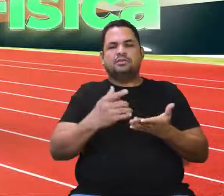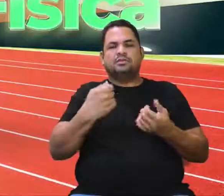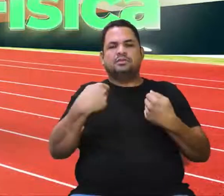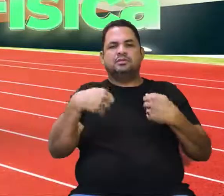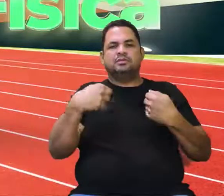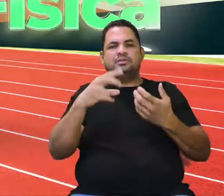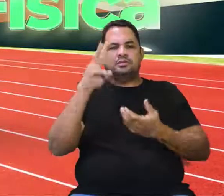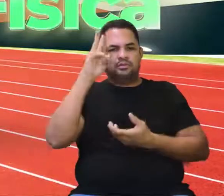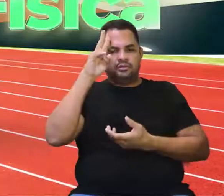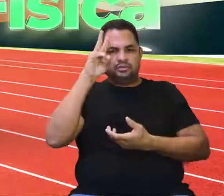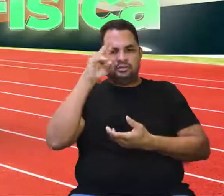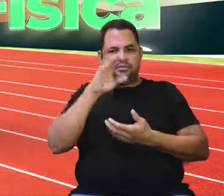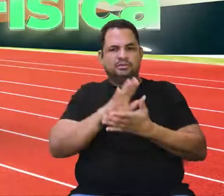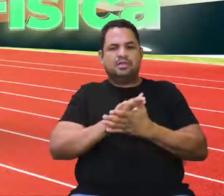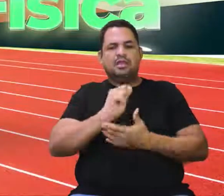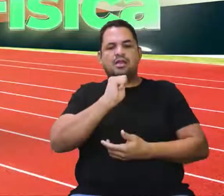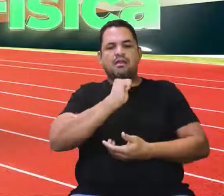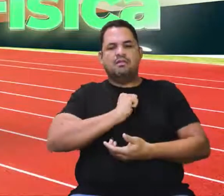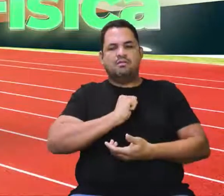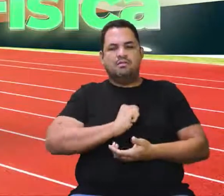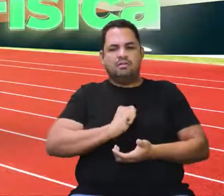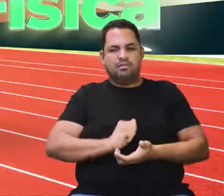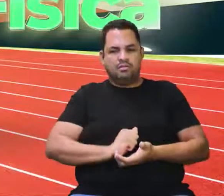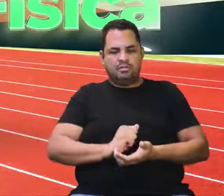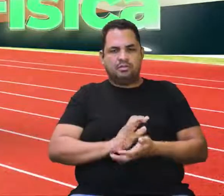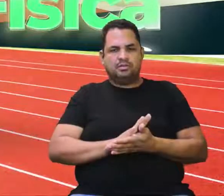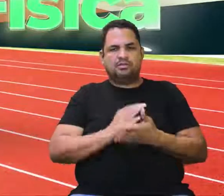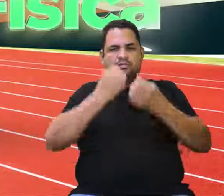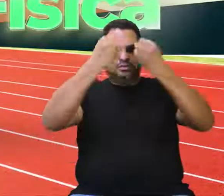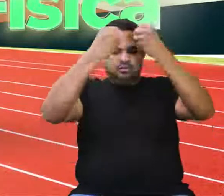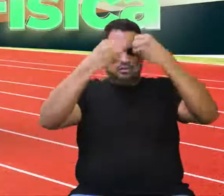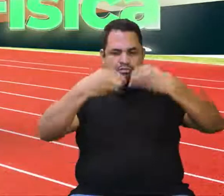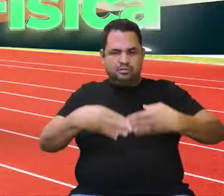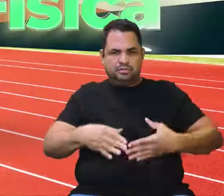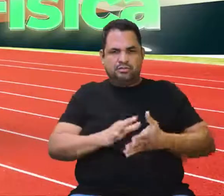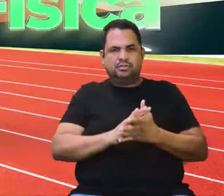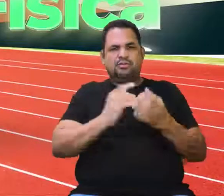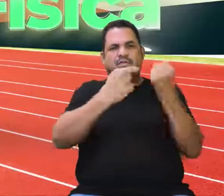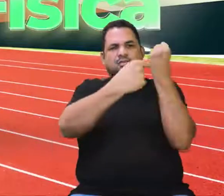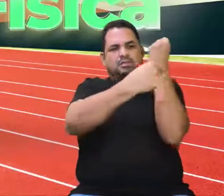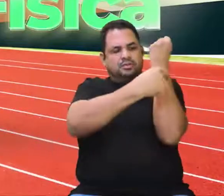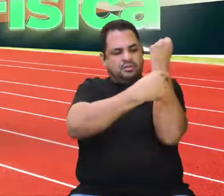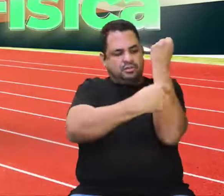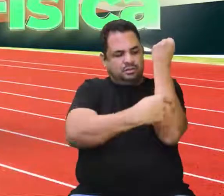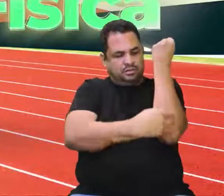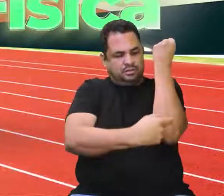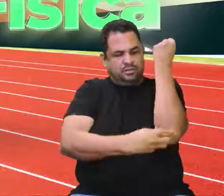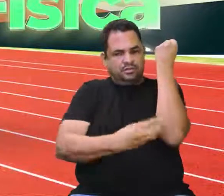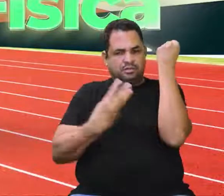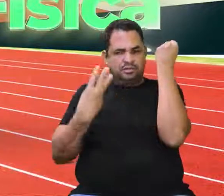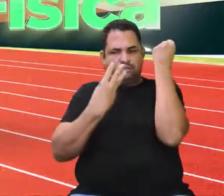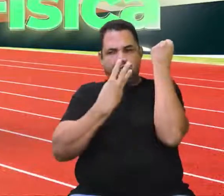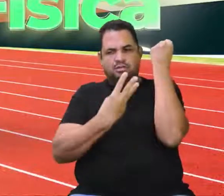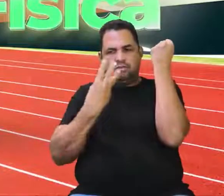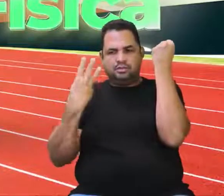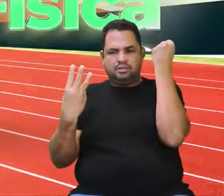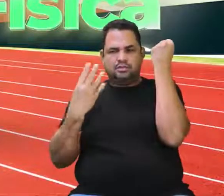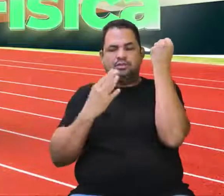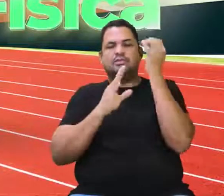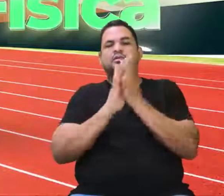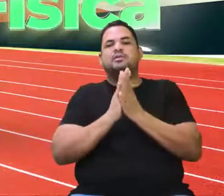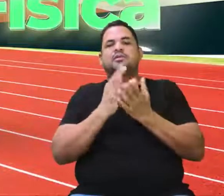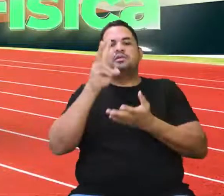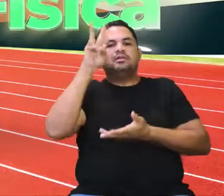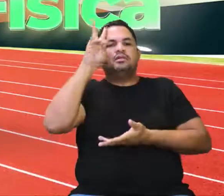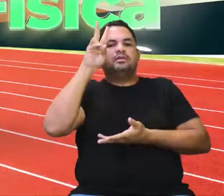eu vou precisar lembrar lá da anatomia. Isso, a gente enfatizou que a coluna é composta aí de 33 vértebras, certo? E